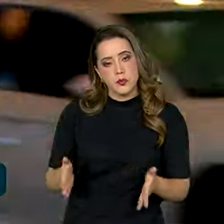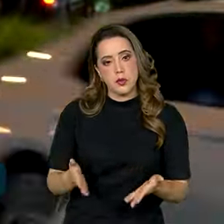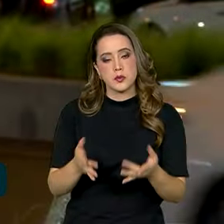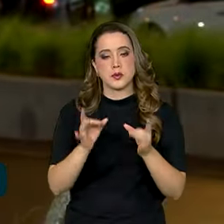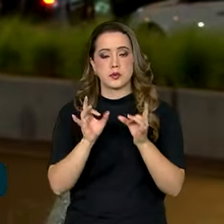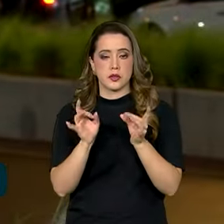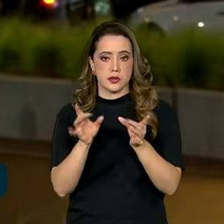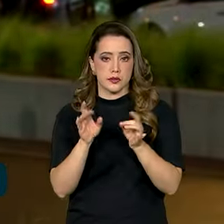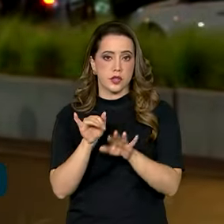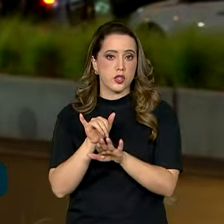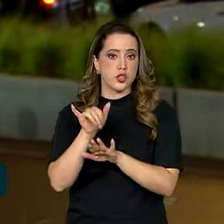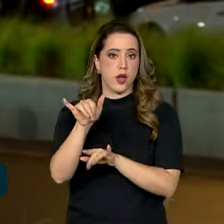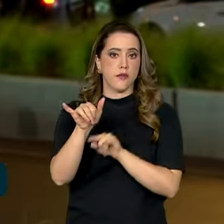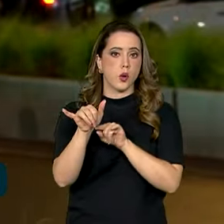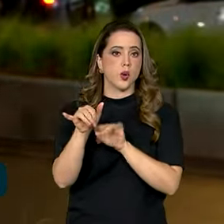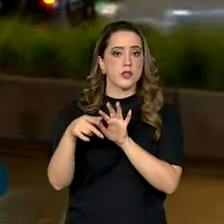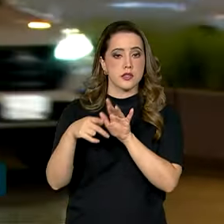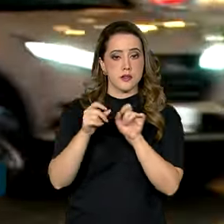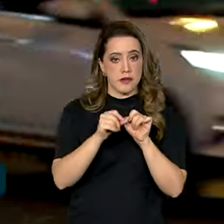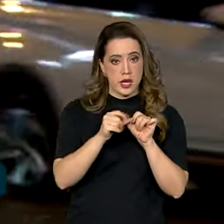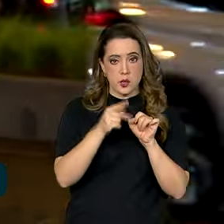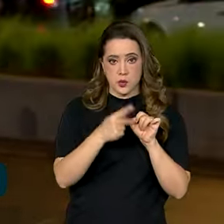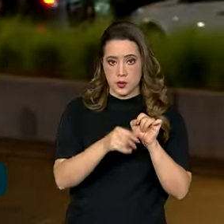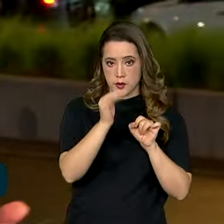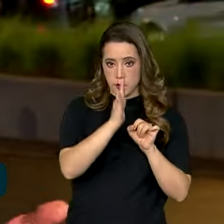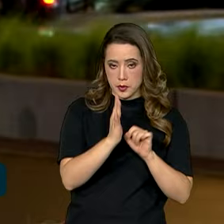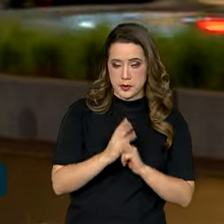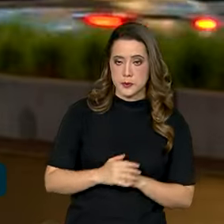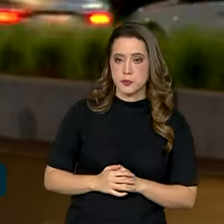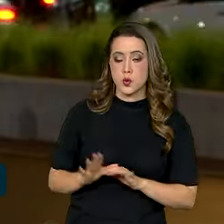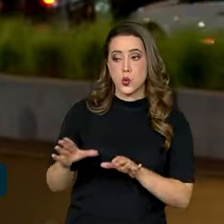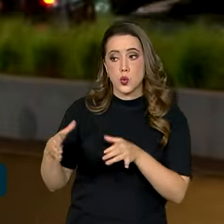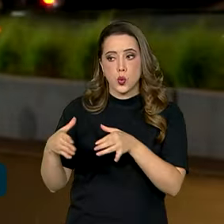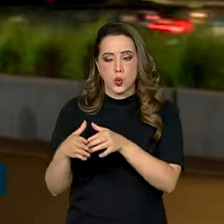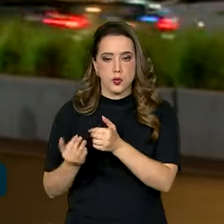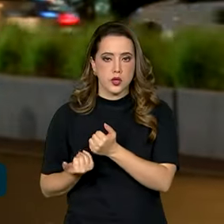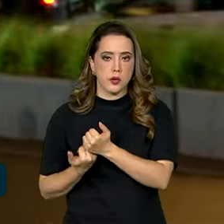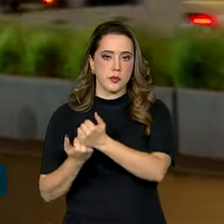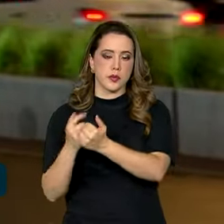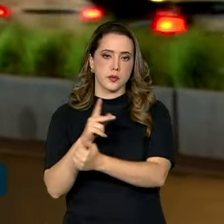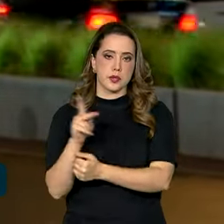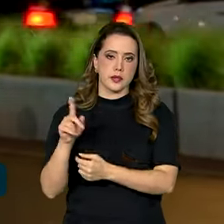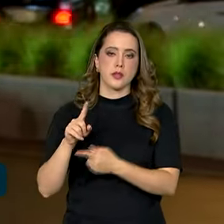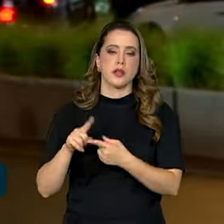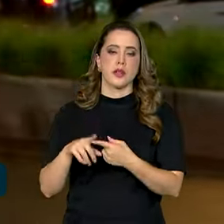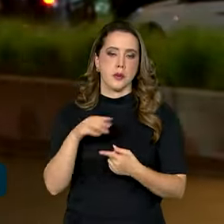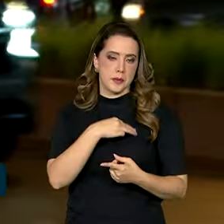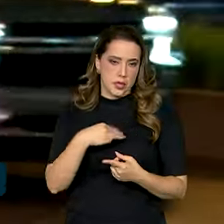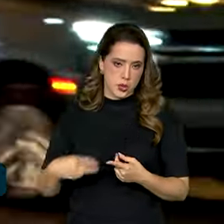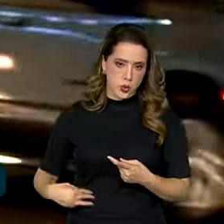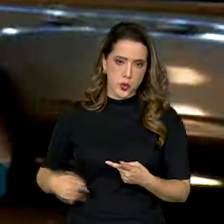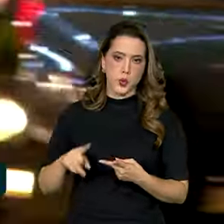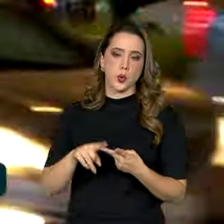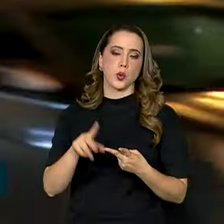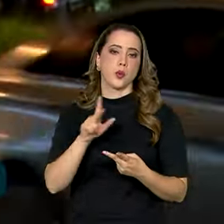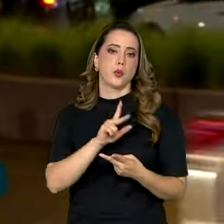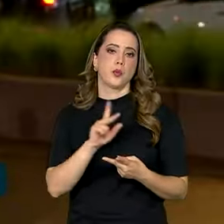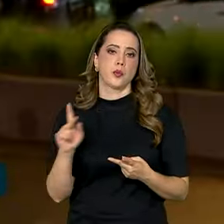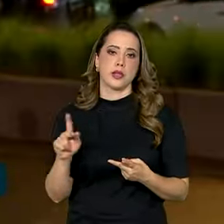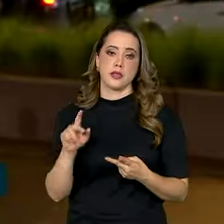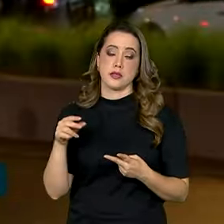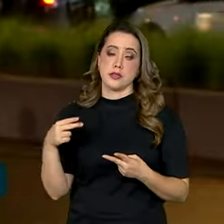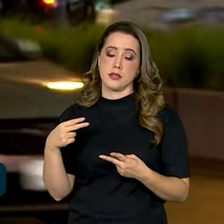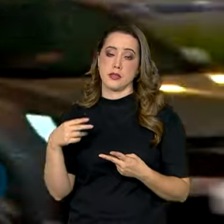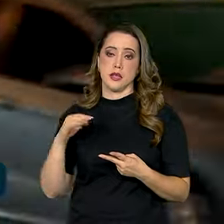venda de aeronaves brasileiras. A comitiva que acompanhará o presidente inclui ministros de Estado, o presidente do